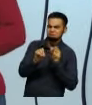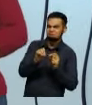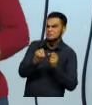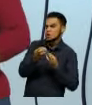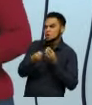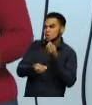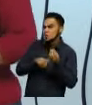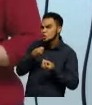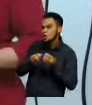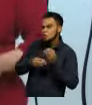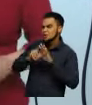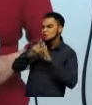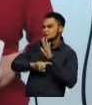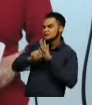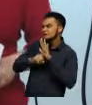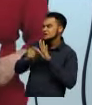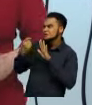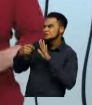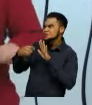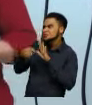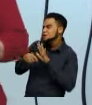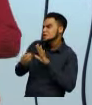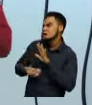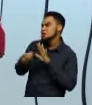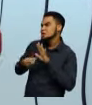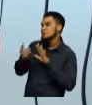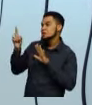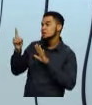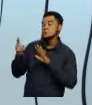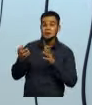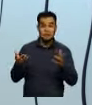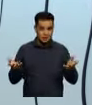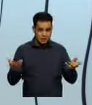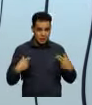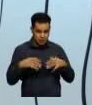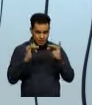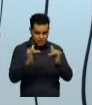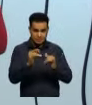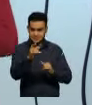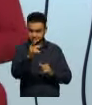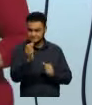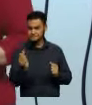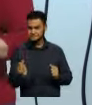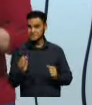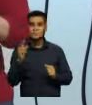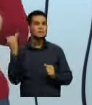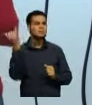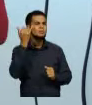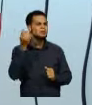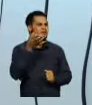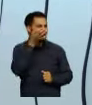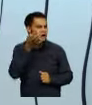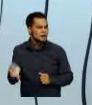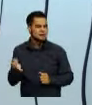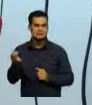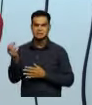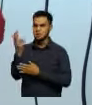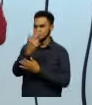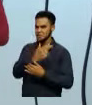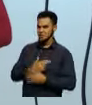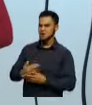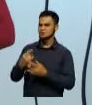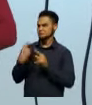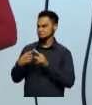quero falar com você, aluno, que é muito importante a gente prestar atenção na imagem, porque eu trouxe essa